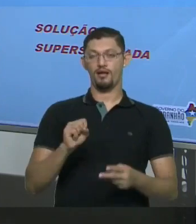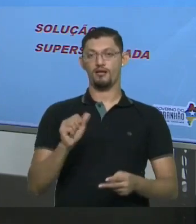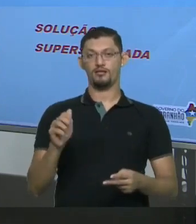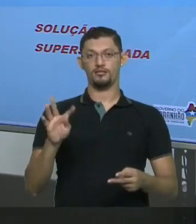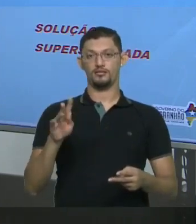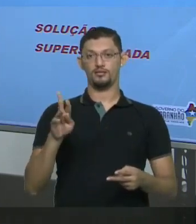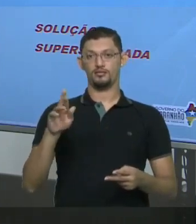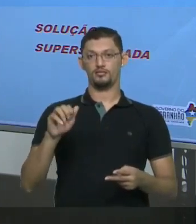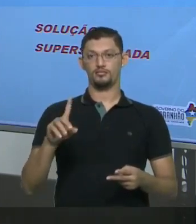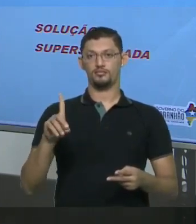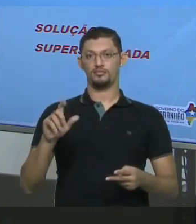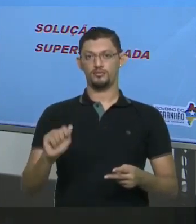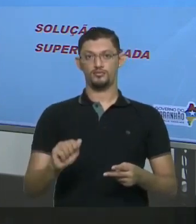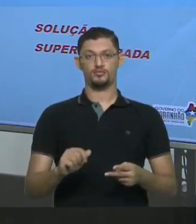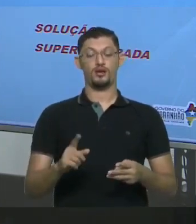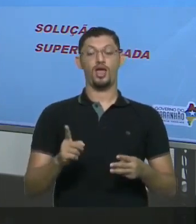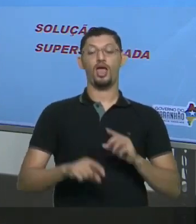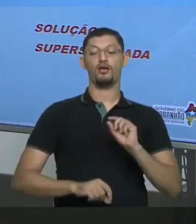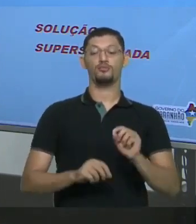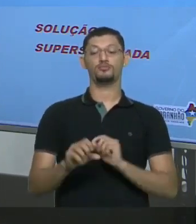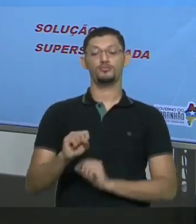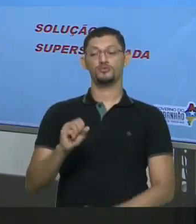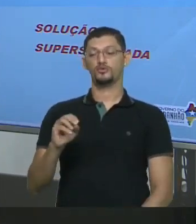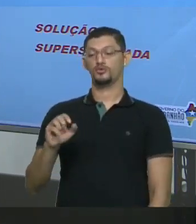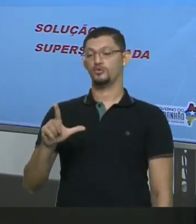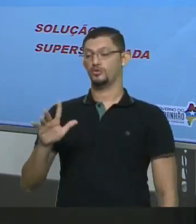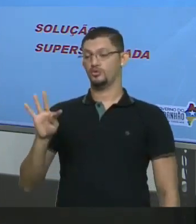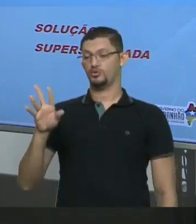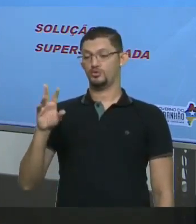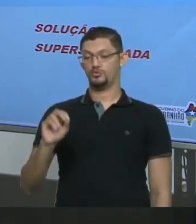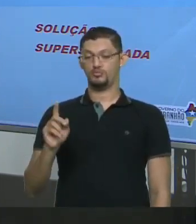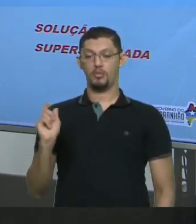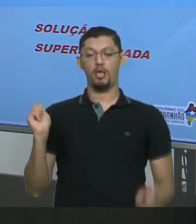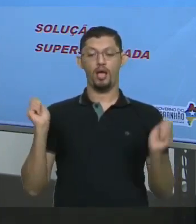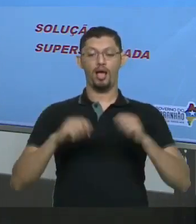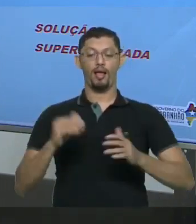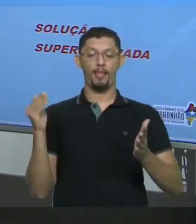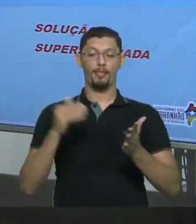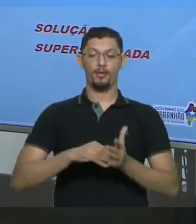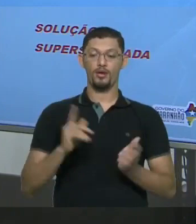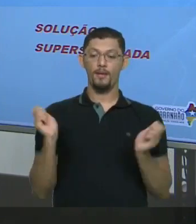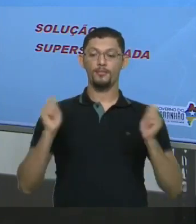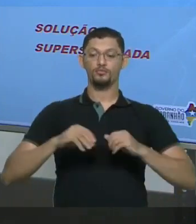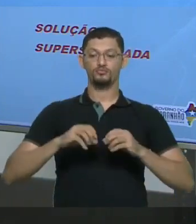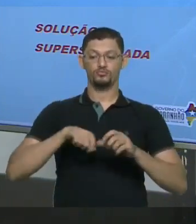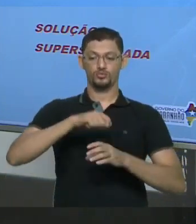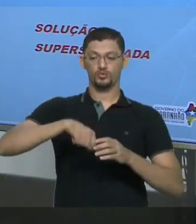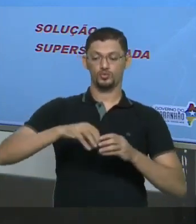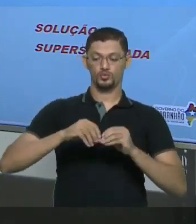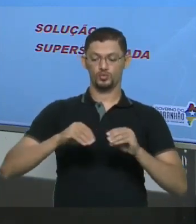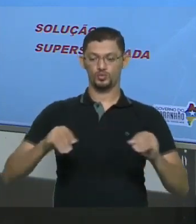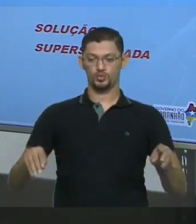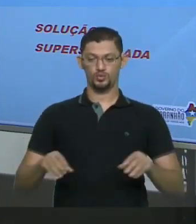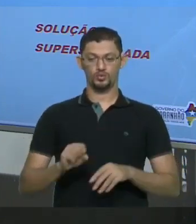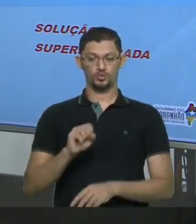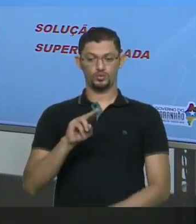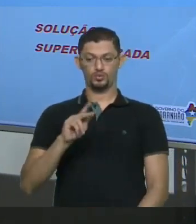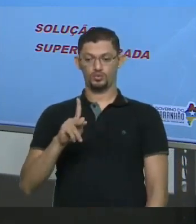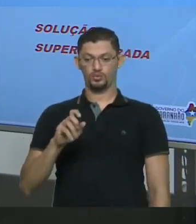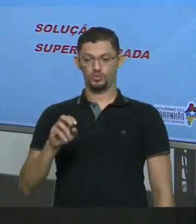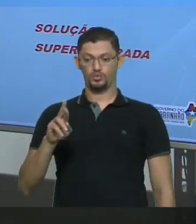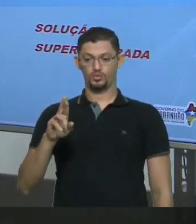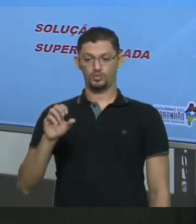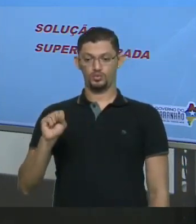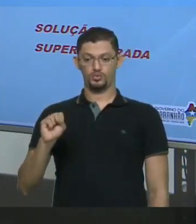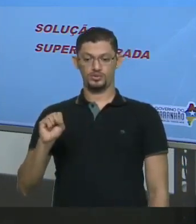Quando a quantidade Do soluto É exatamente igual A máxima Permitida E quando é que a solução É super saturada? Quando eu